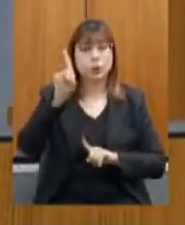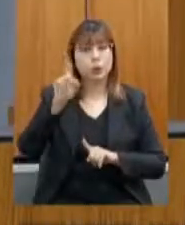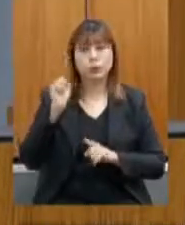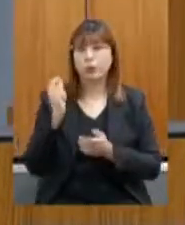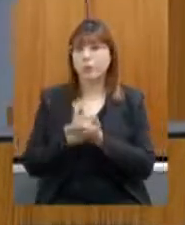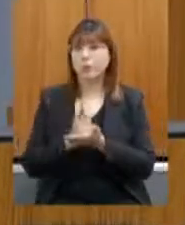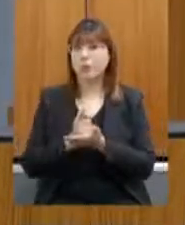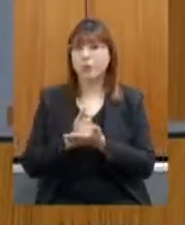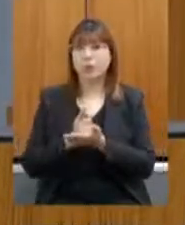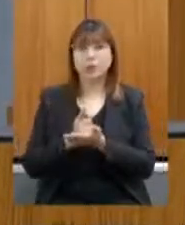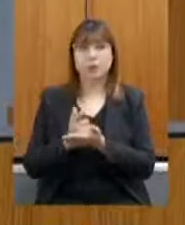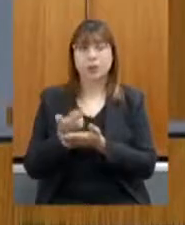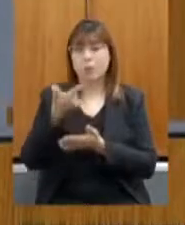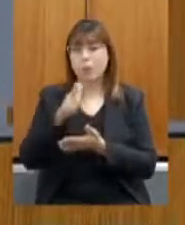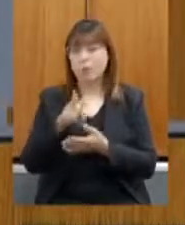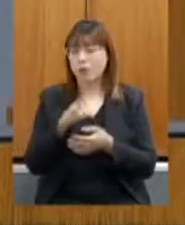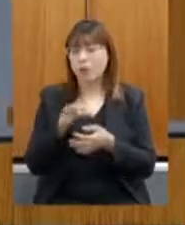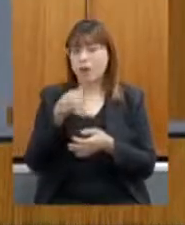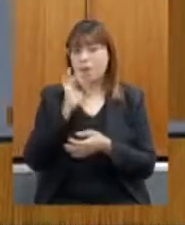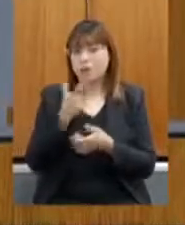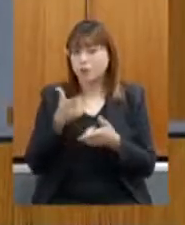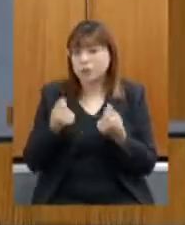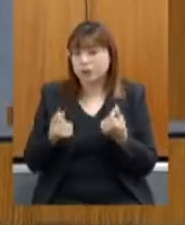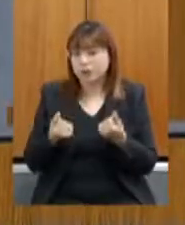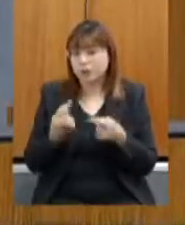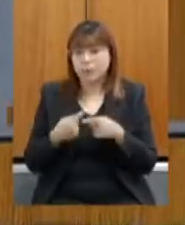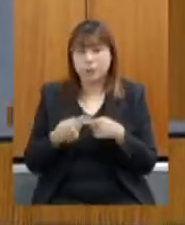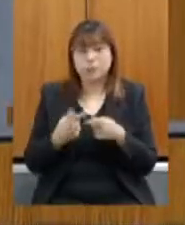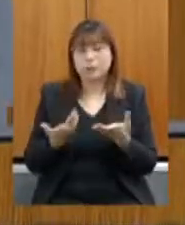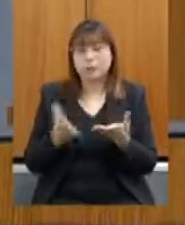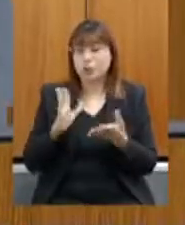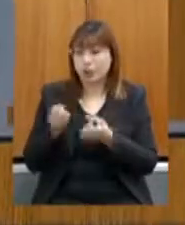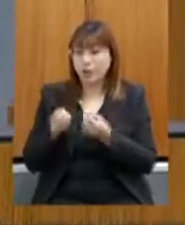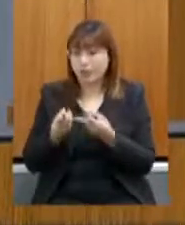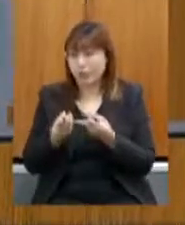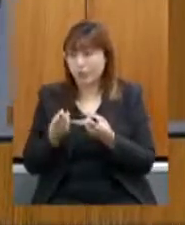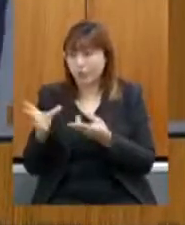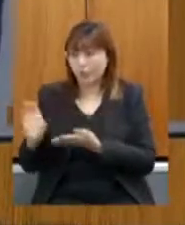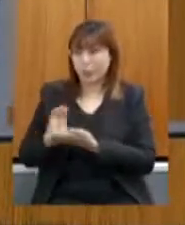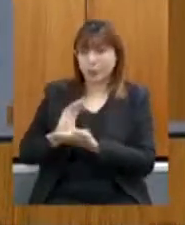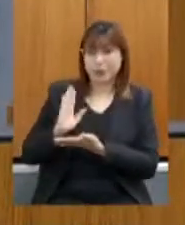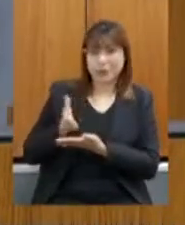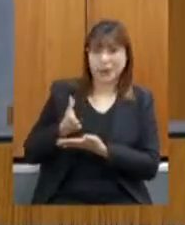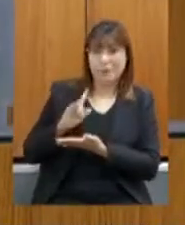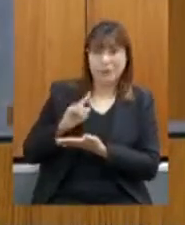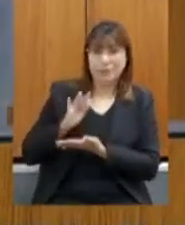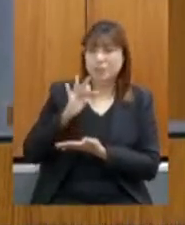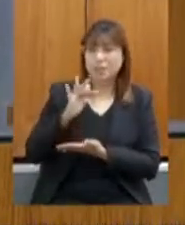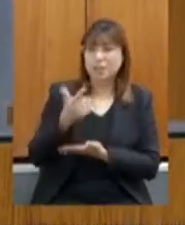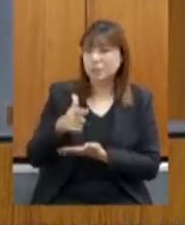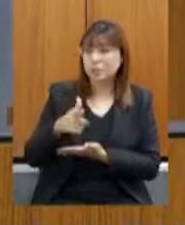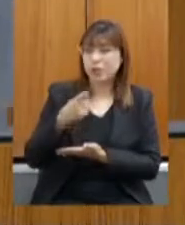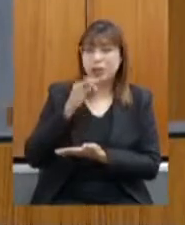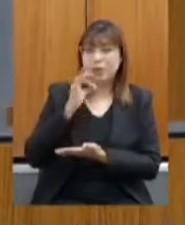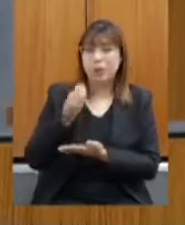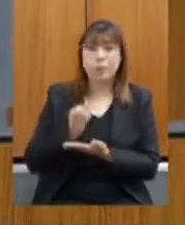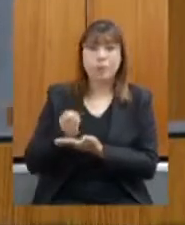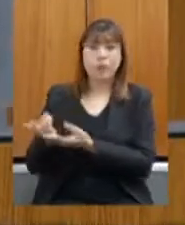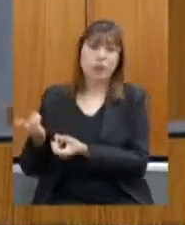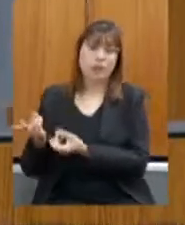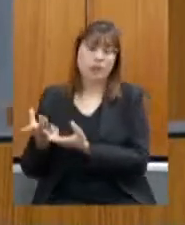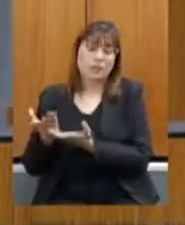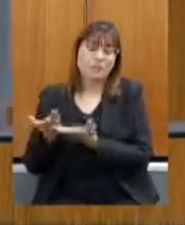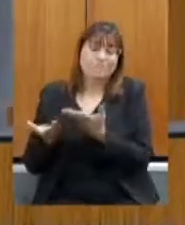sem dinheiro. É um negócio, é uma matemática que não fecha, é uma